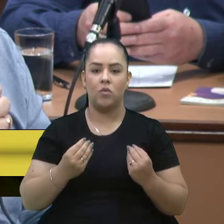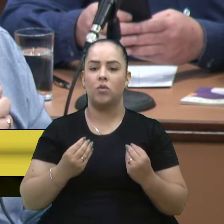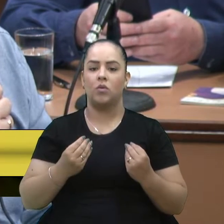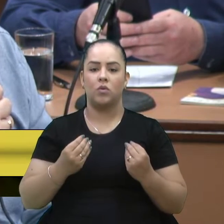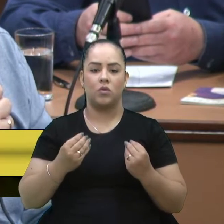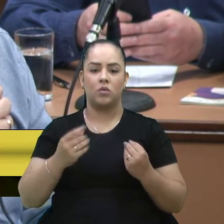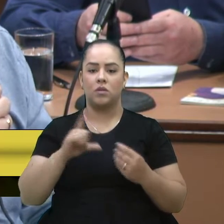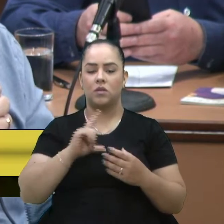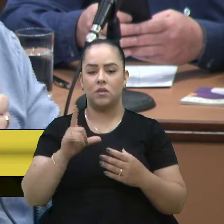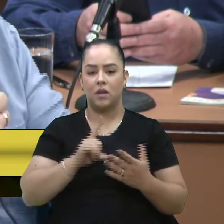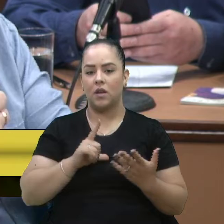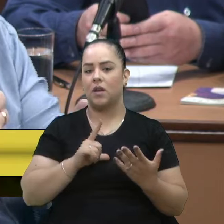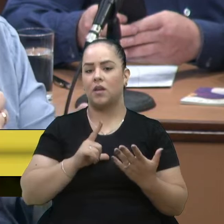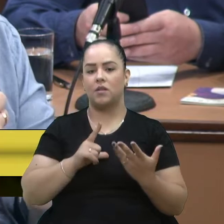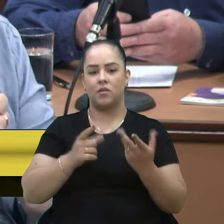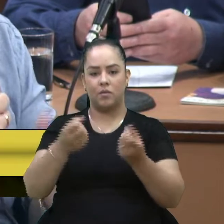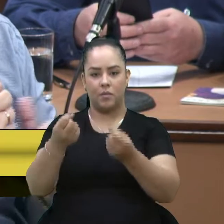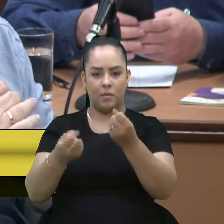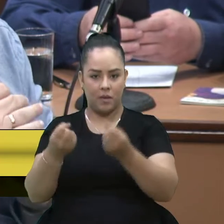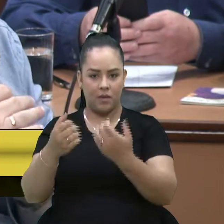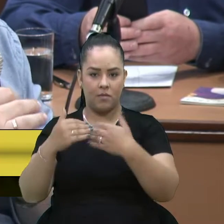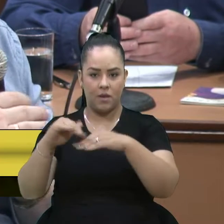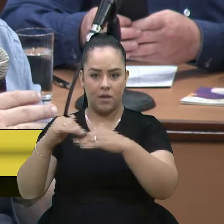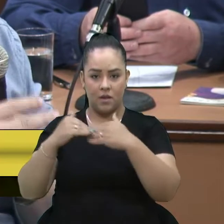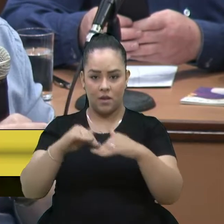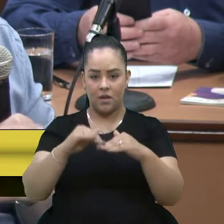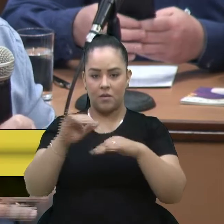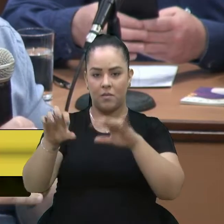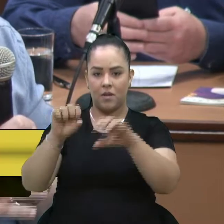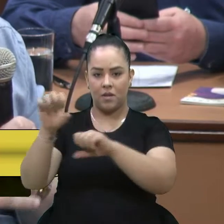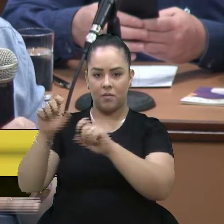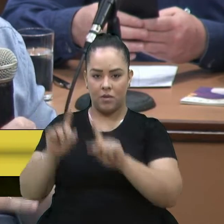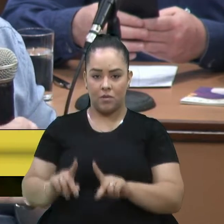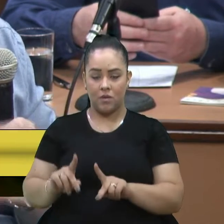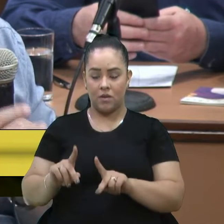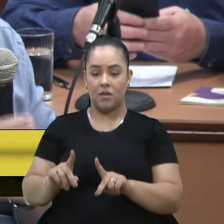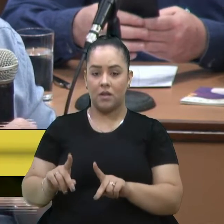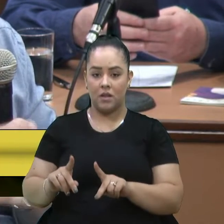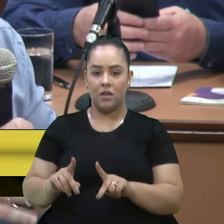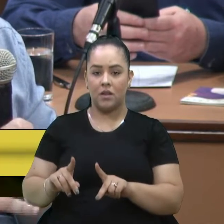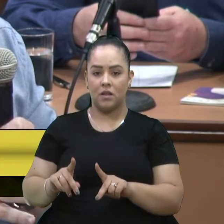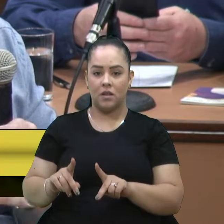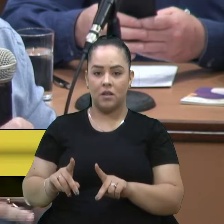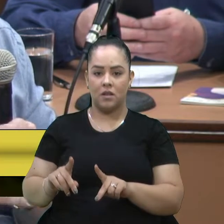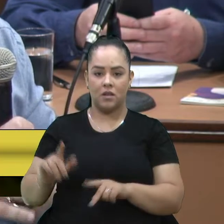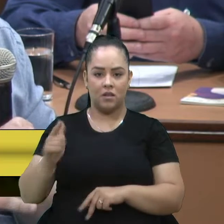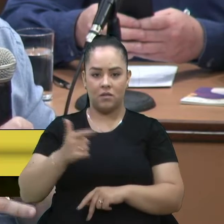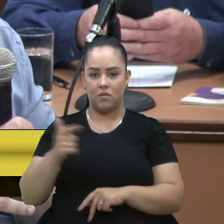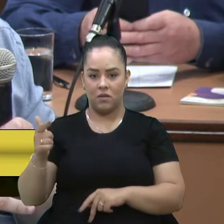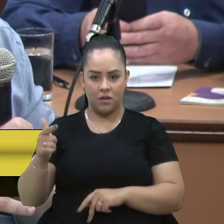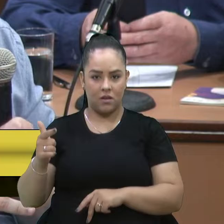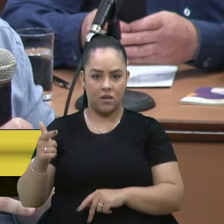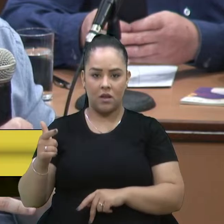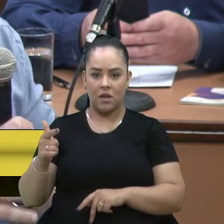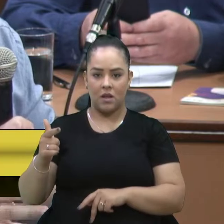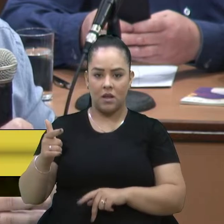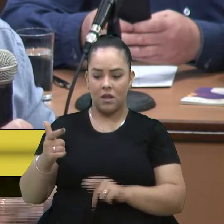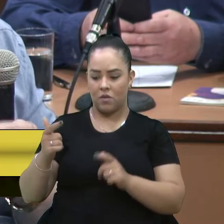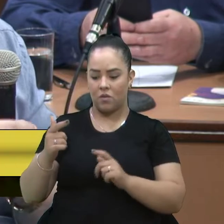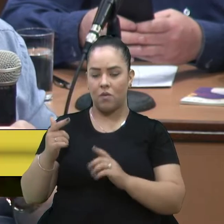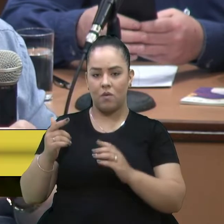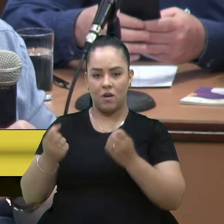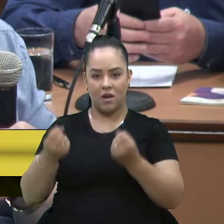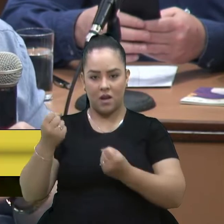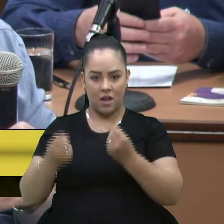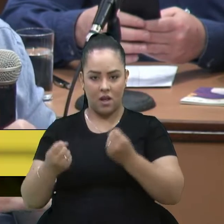muitos fretamentos. E ali sequer tem, para o carro poder ficar do lado direito e poder